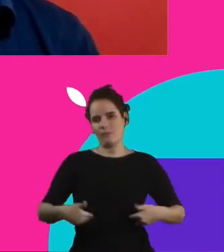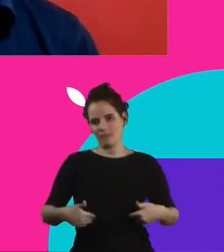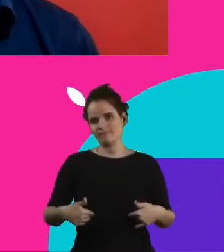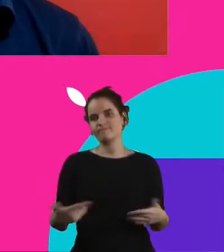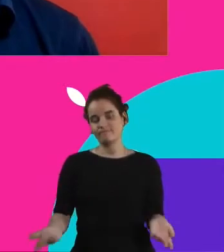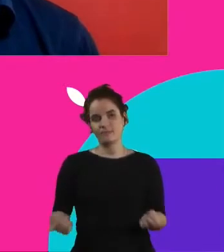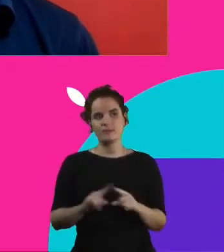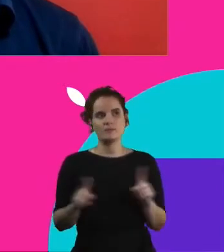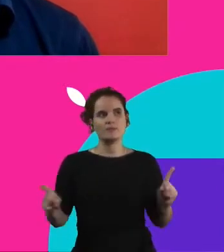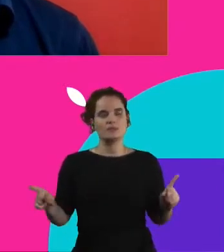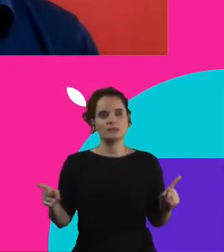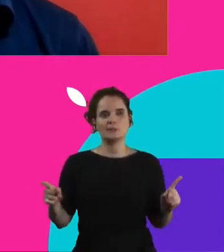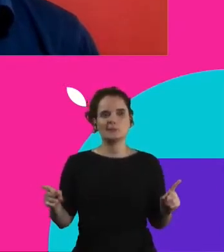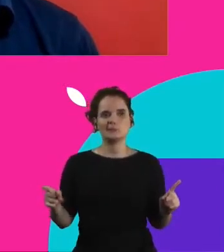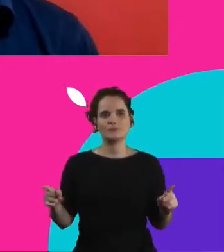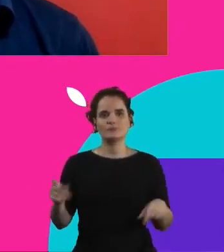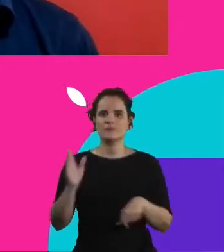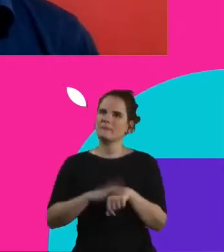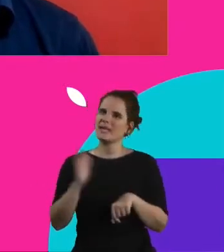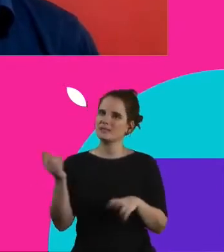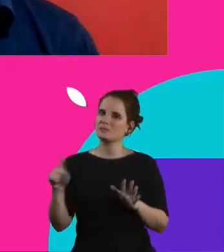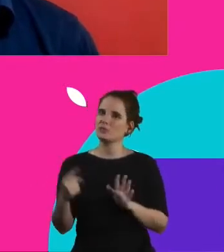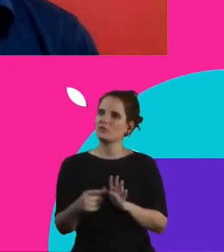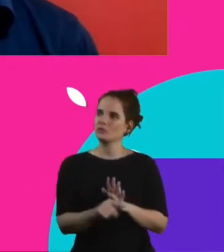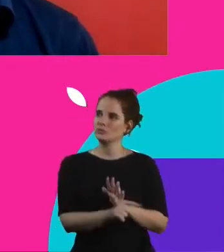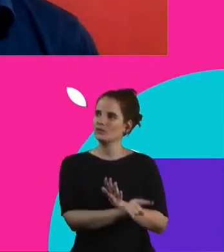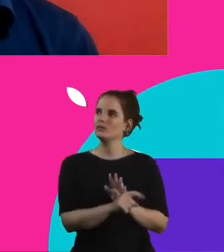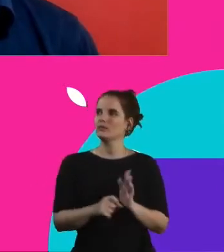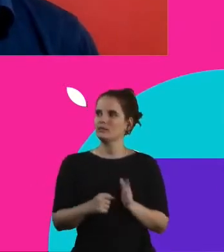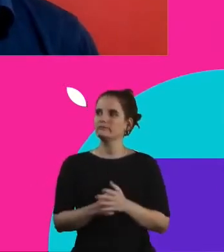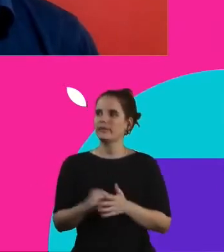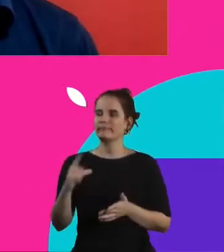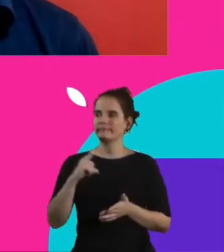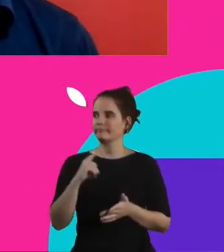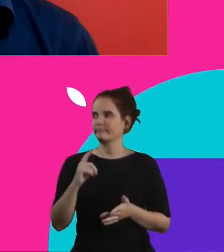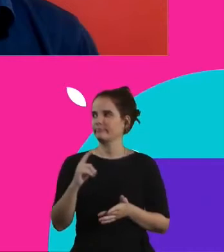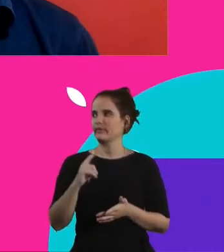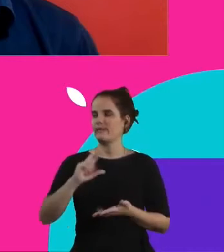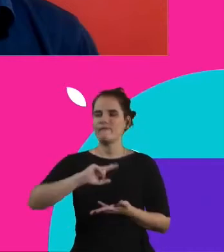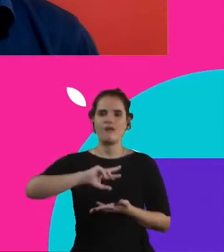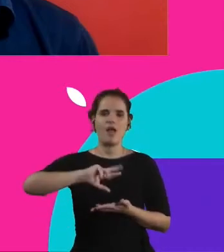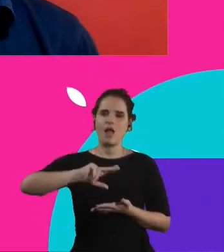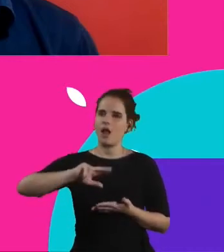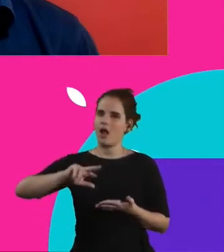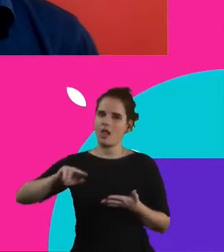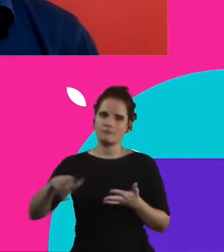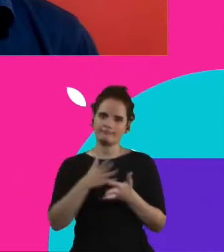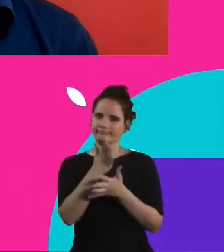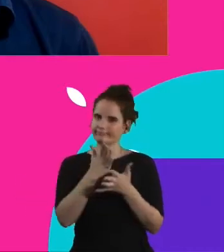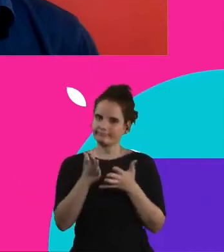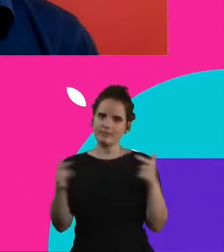muito mais profunda e que envolve aí grandes mecanismos principalmente aí relacionados às